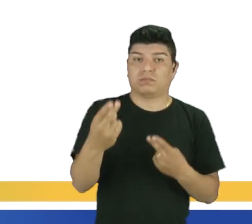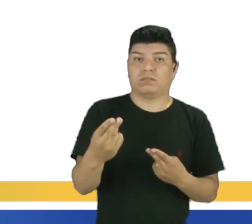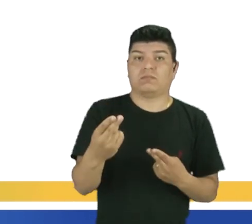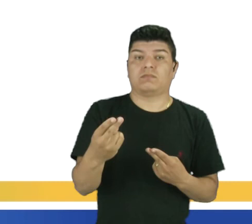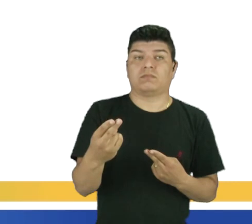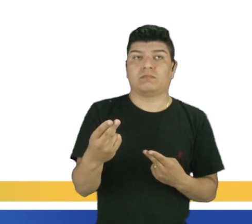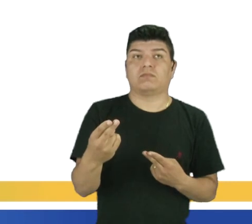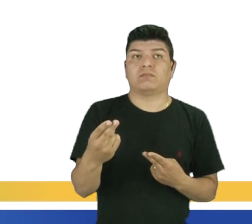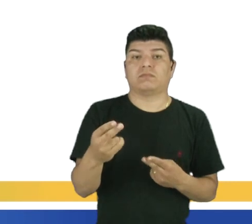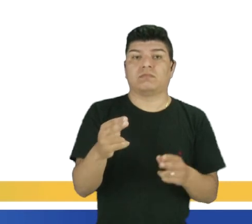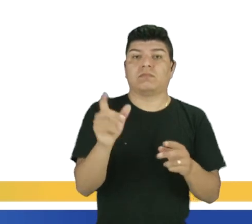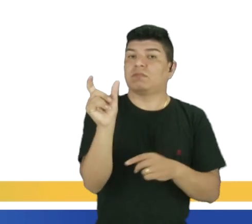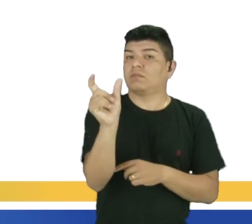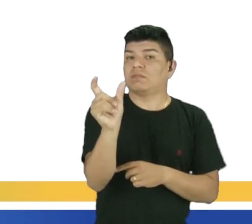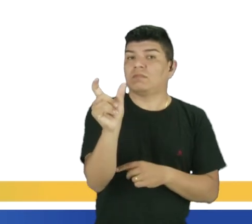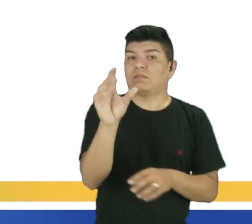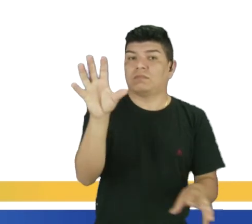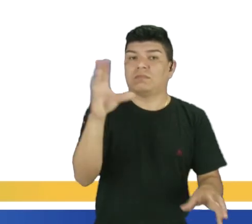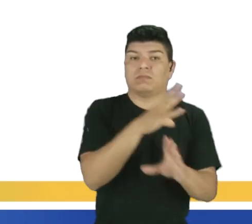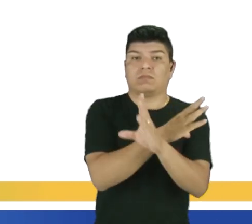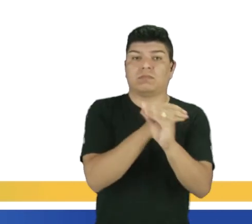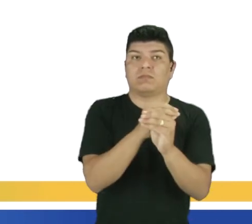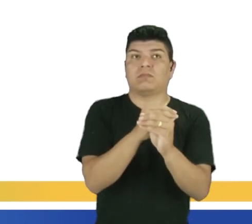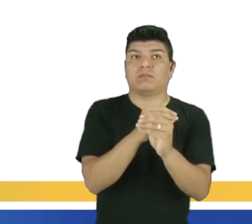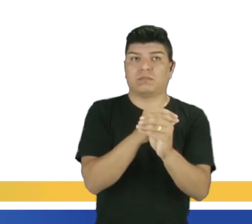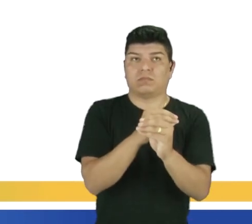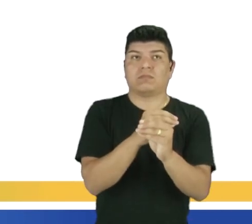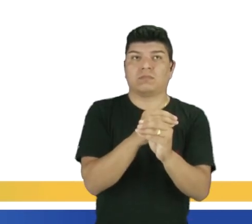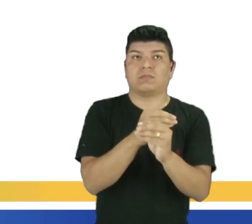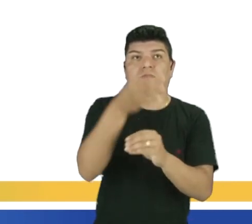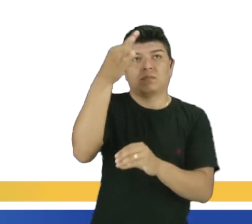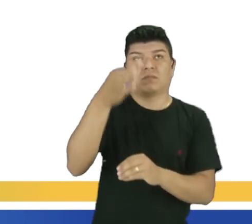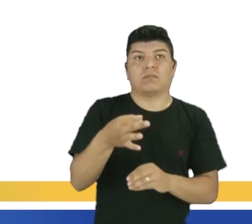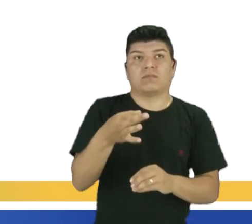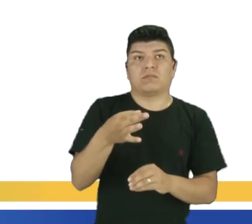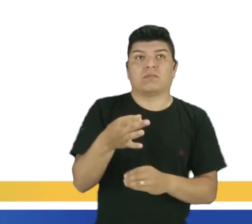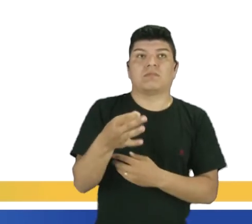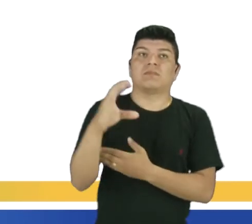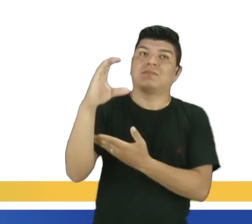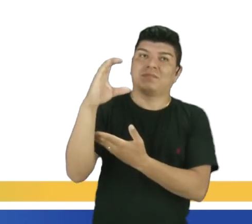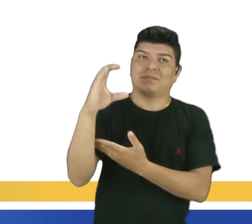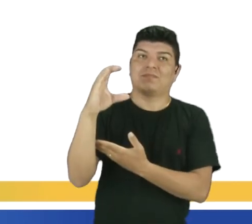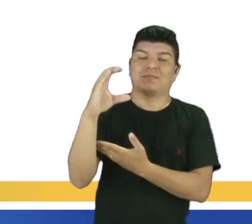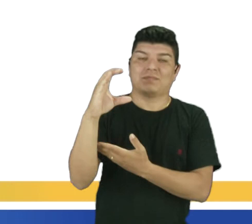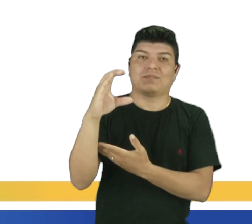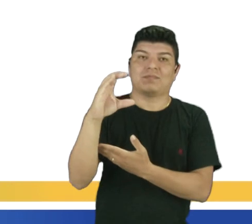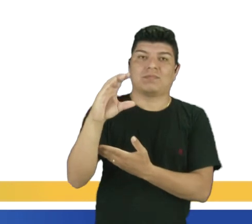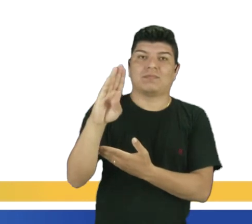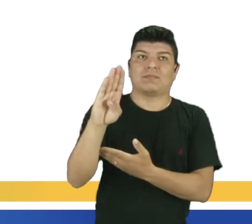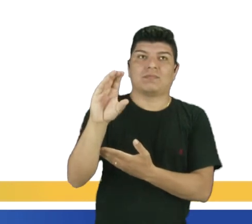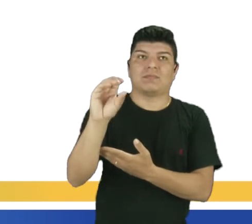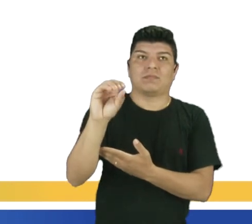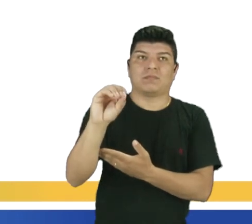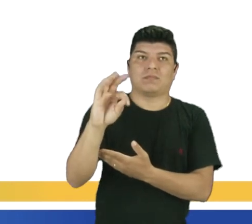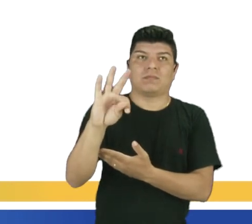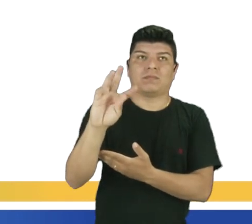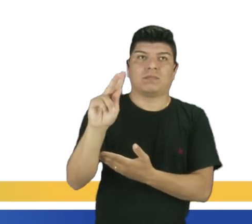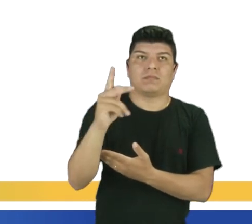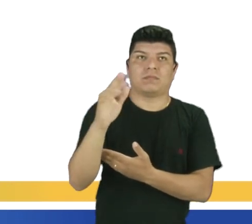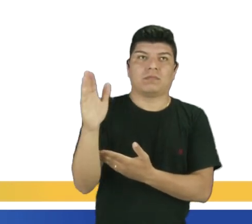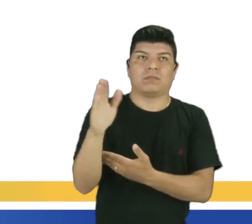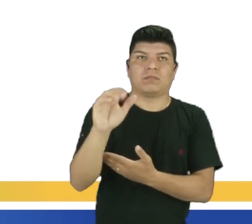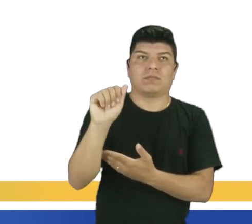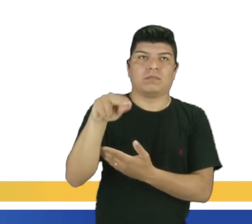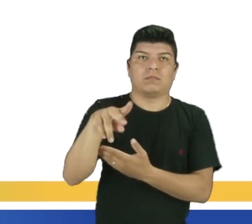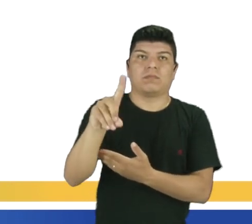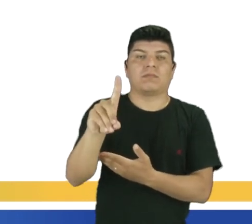as palavras, a conjunção é, both and, both Peter and Kate, applied